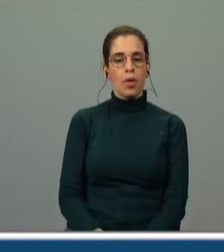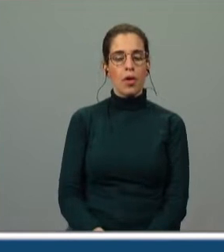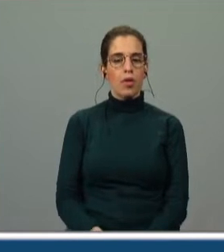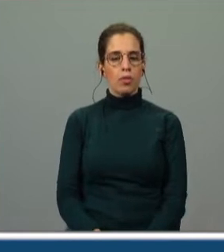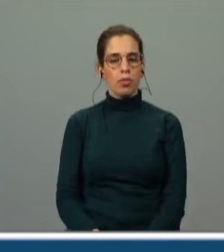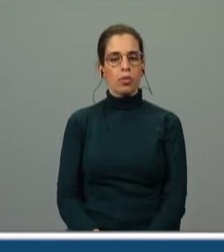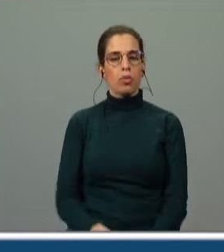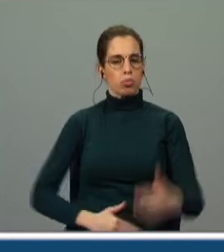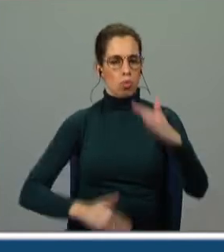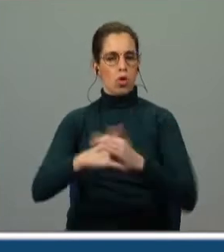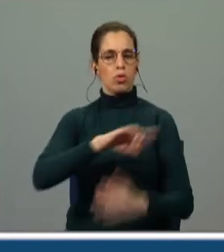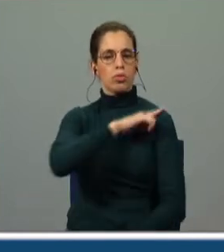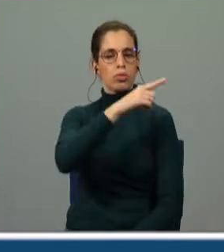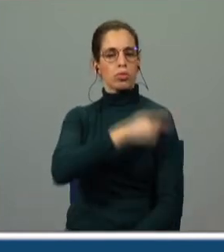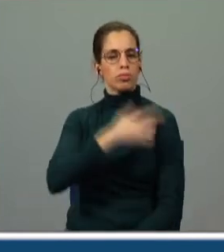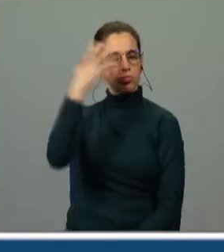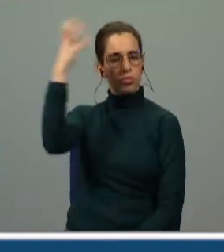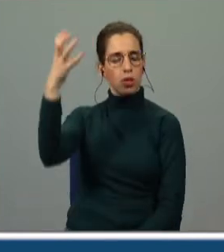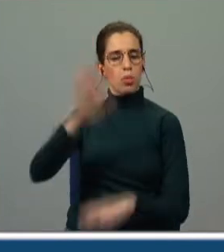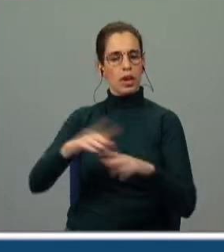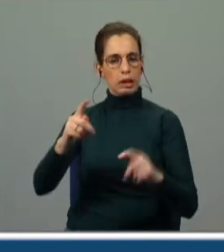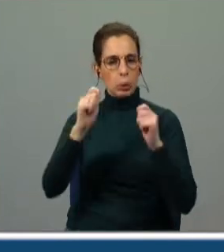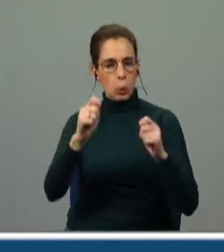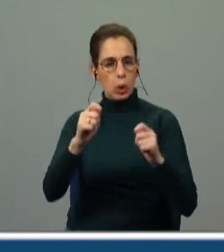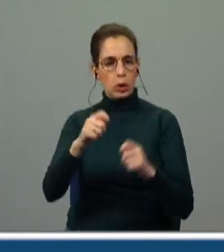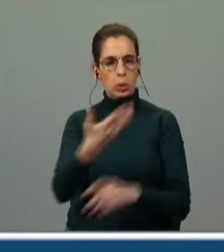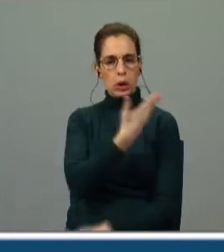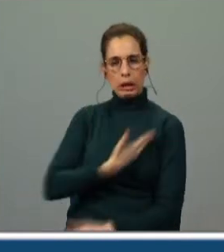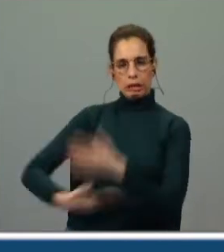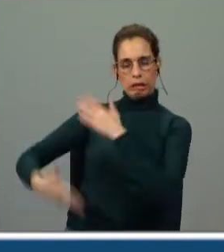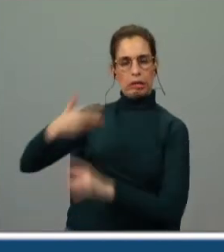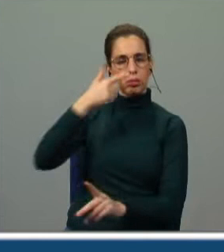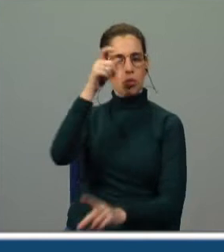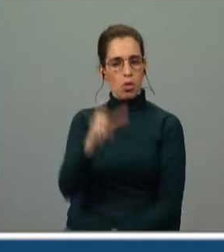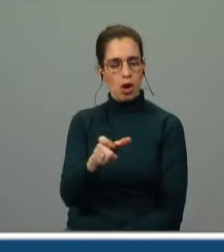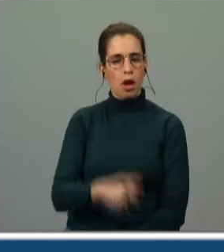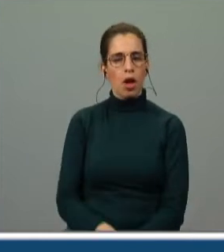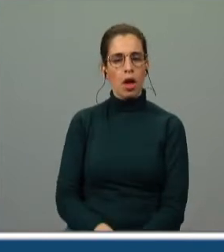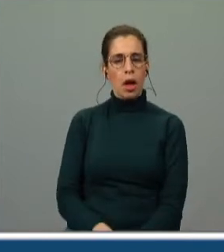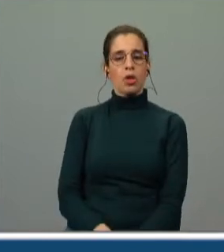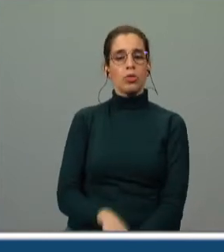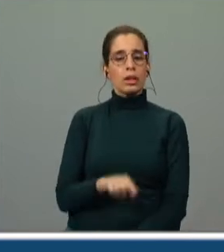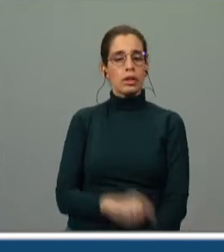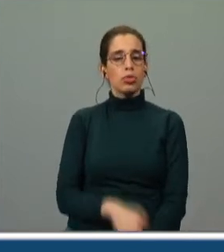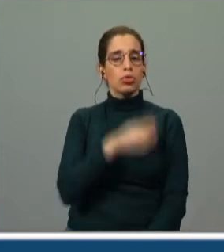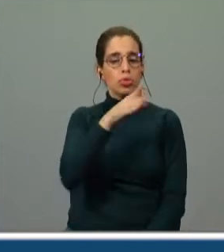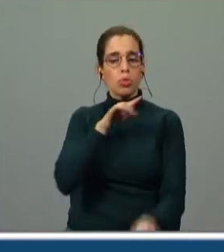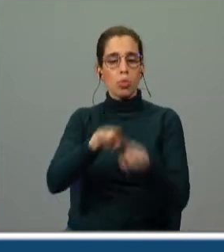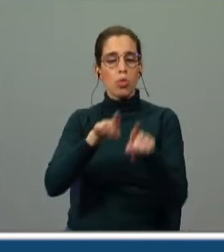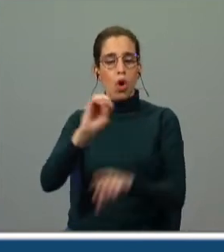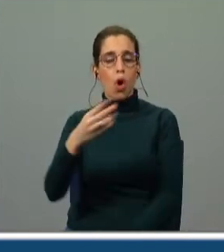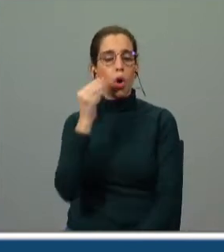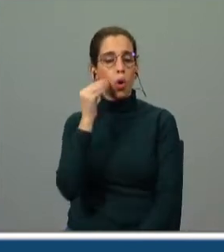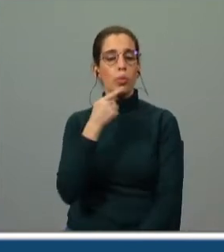poder régio, motivado por um ódio antigo e pessoal, terá sido por justificações políticas, e casou, como líricamente sugere